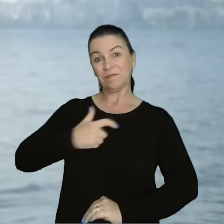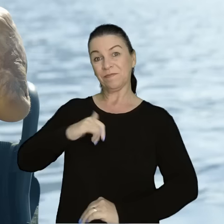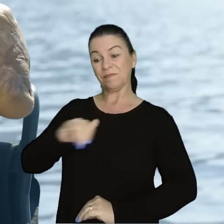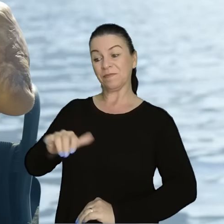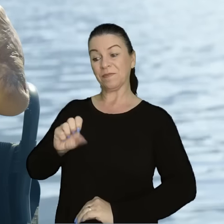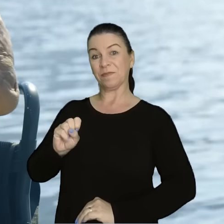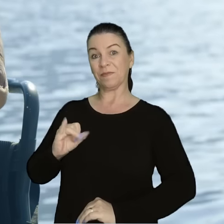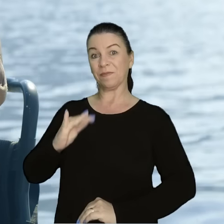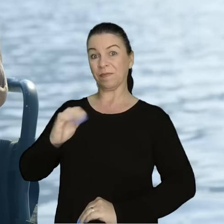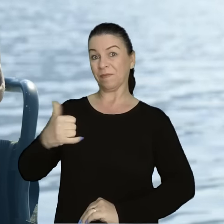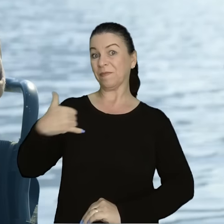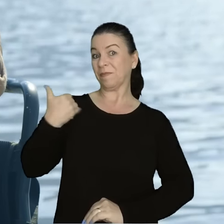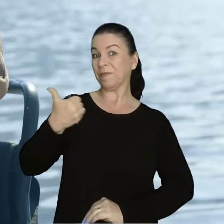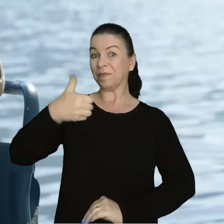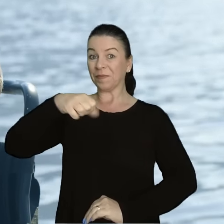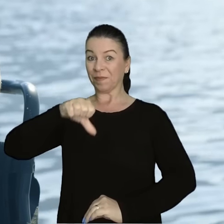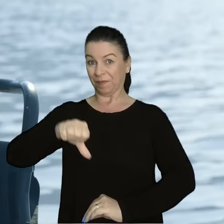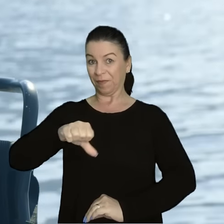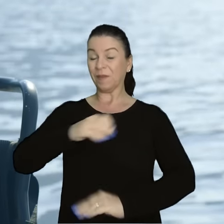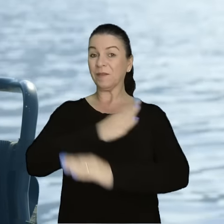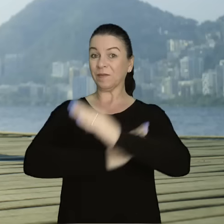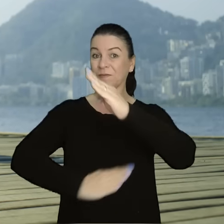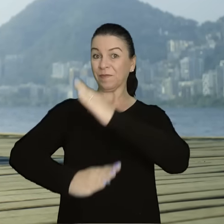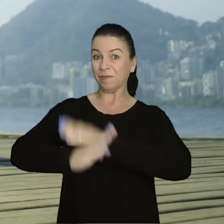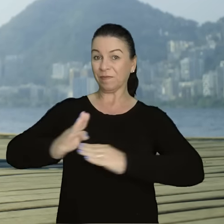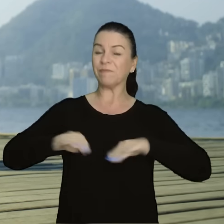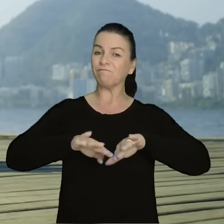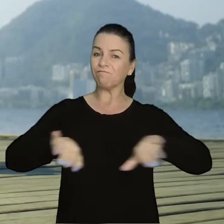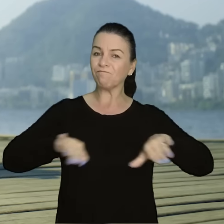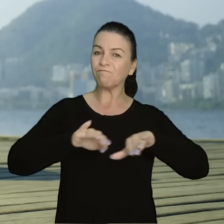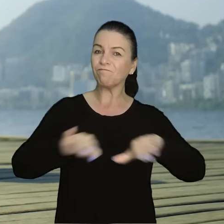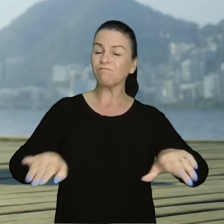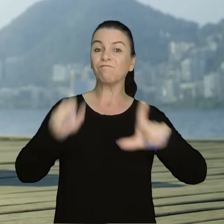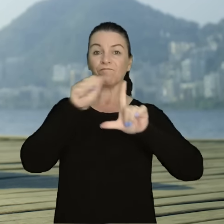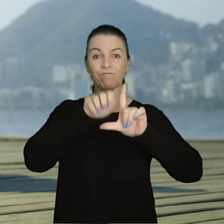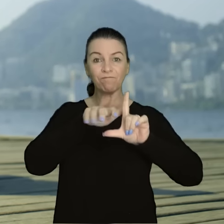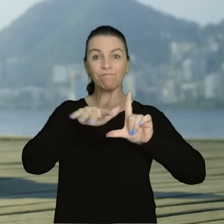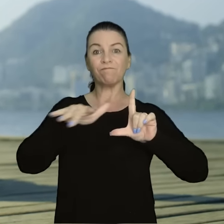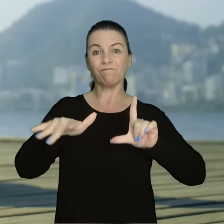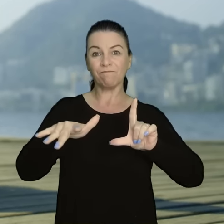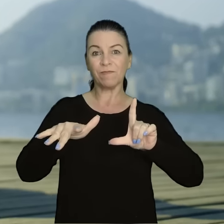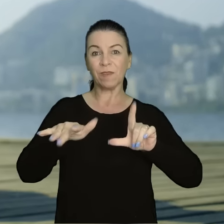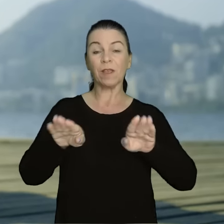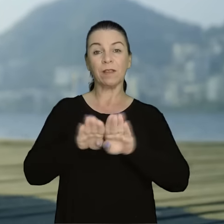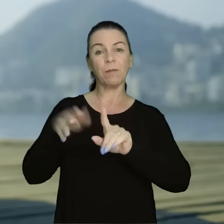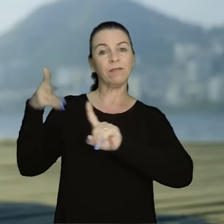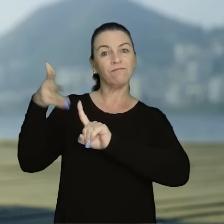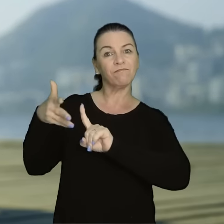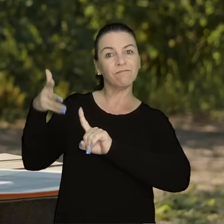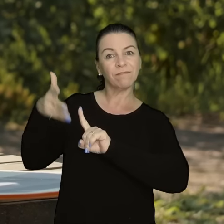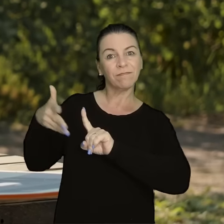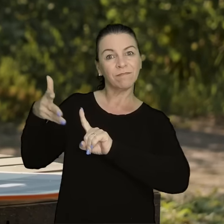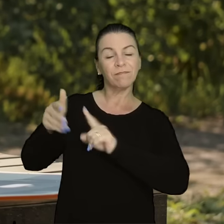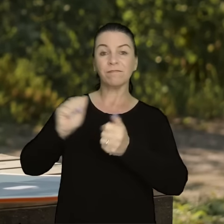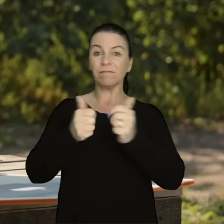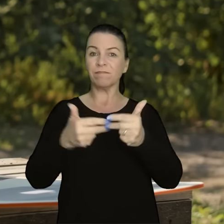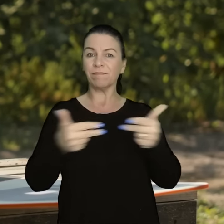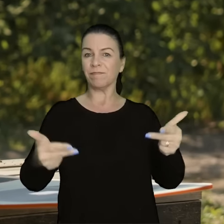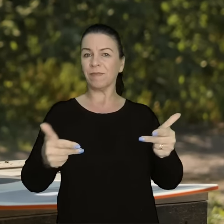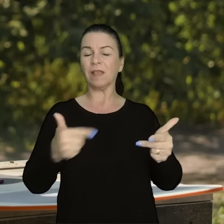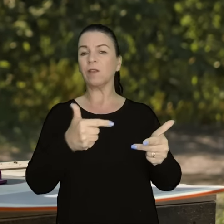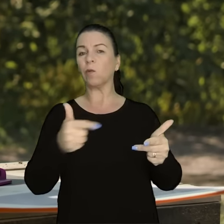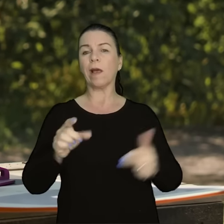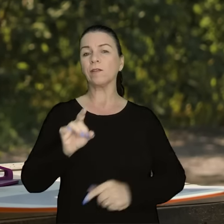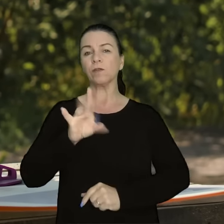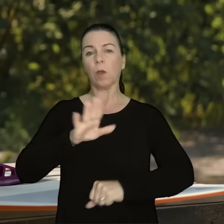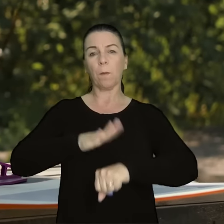Eu sou Jéssica Oliveira, tenho 19 anos, sou paratleta de natação, influenciadora digital e falha estrante. O esporte não